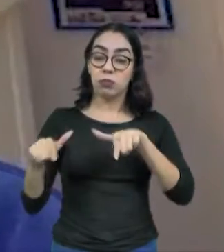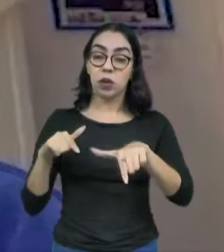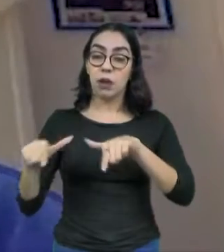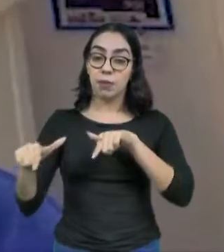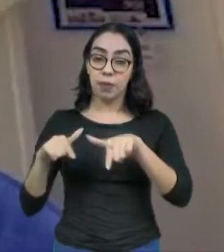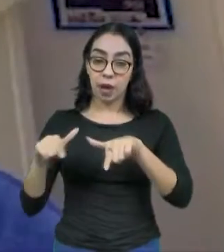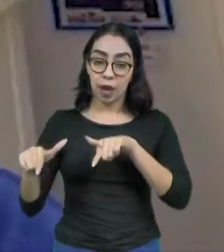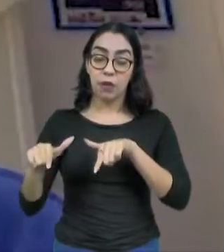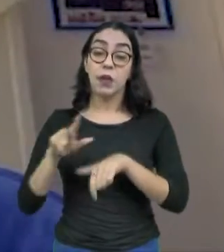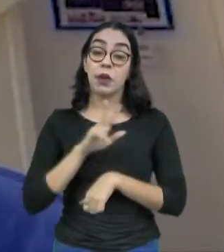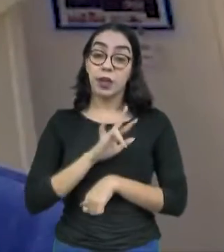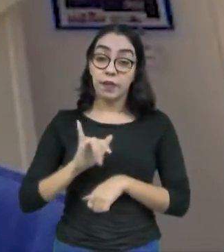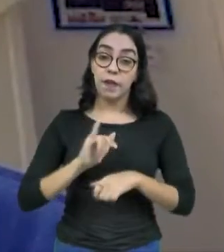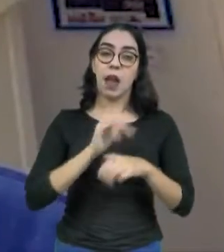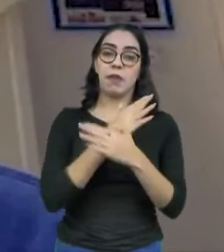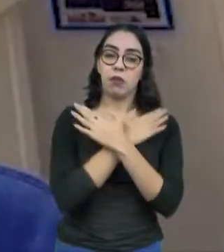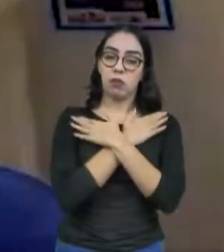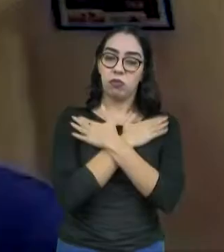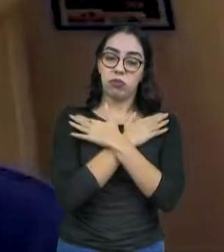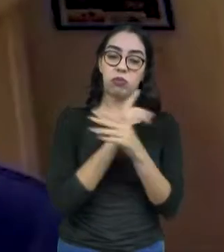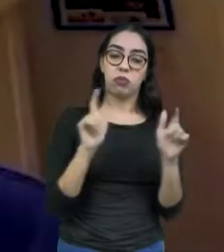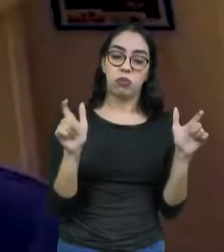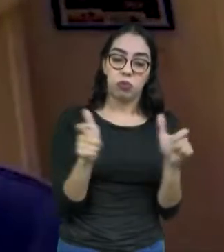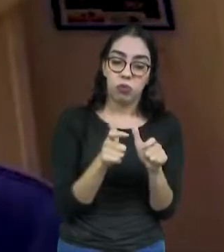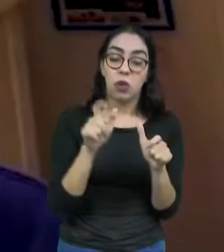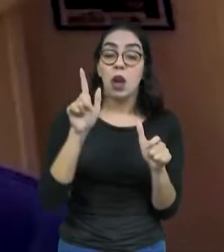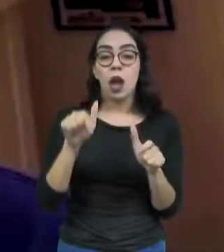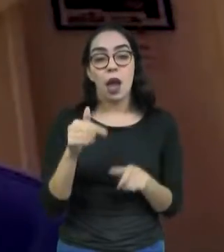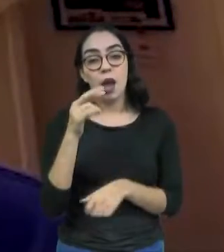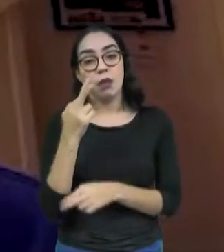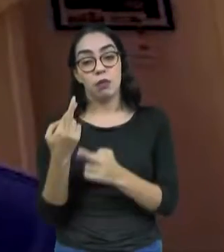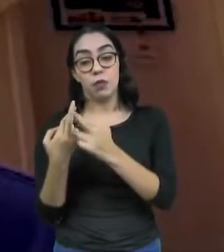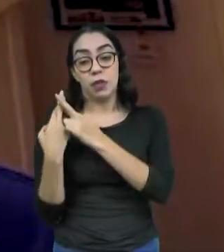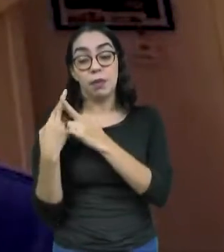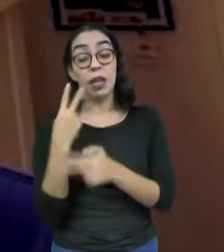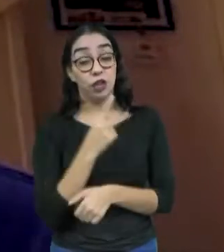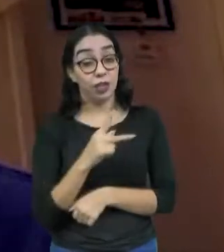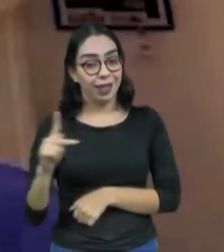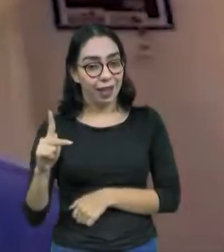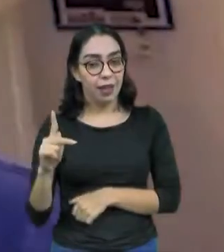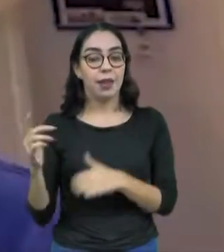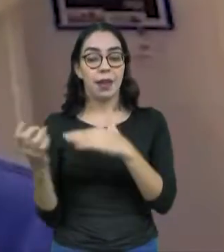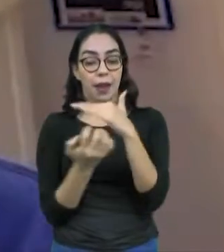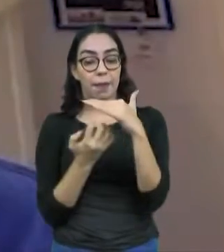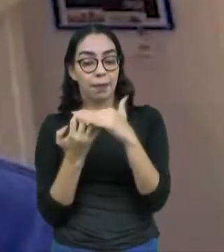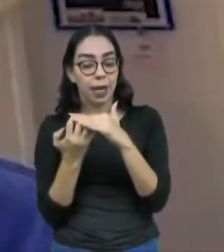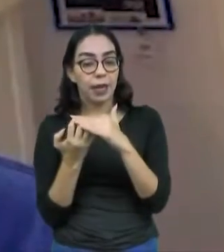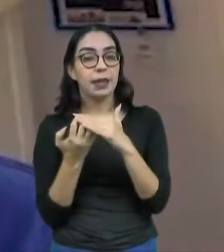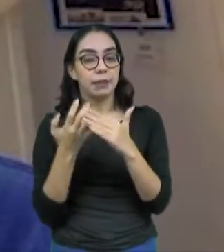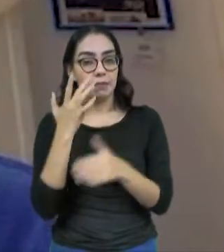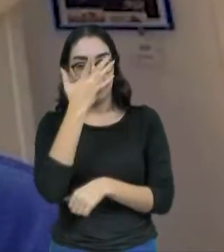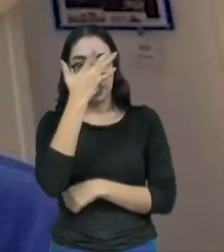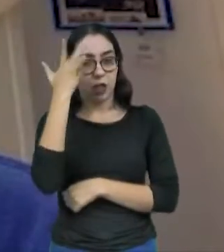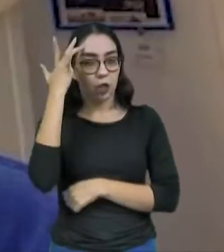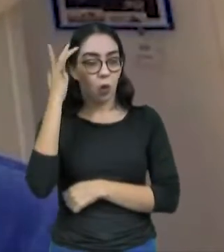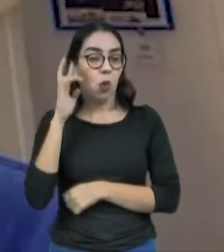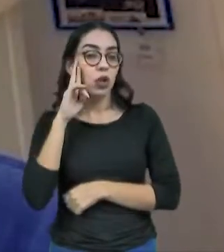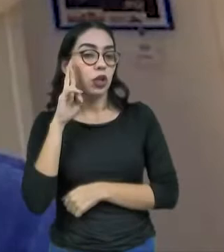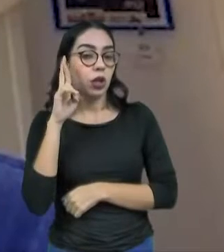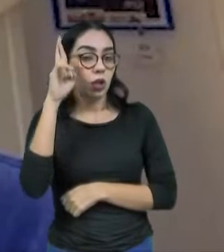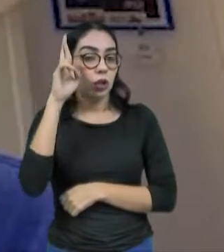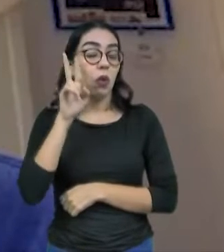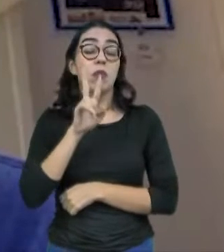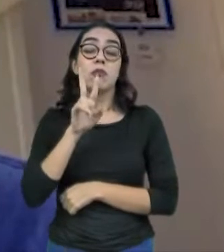desocupadas diminuir são os empresários. São eles que contratam. Então, a economia